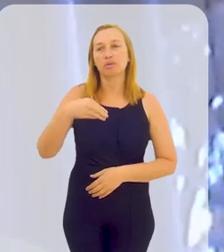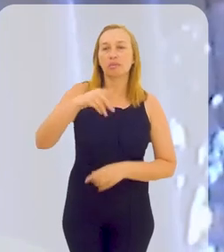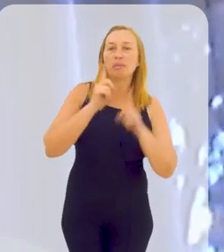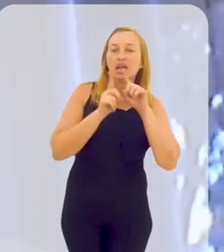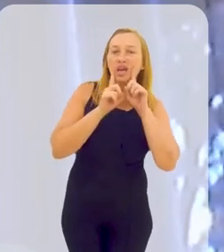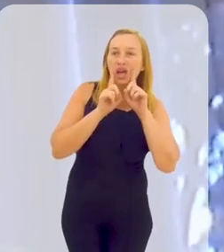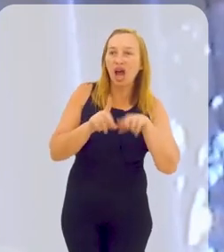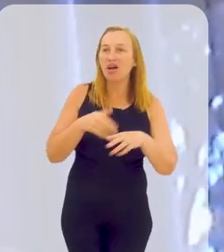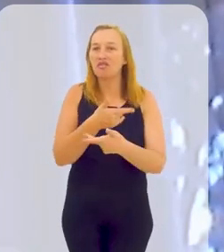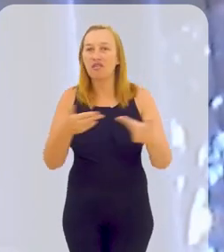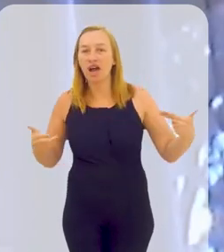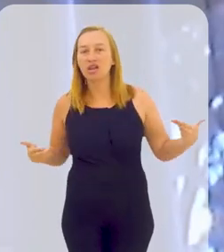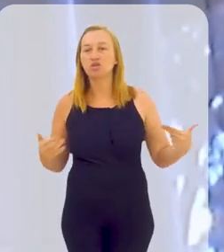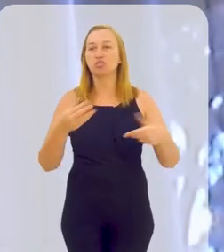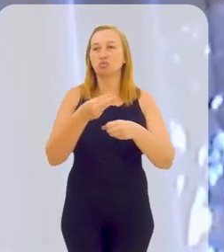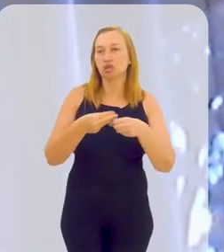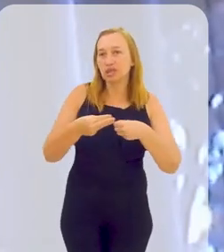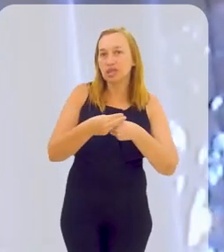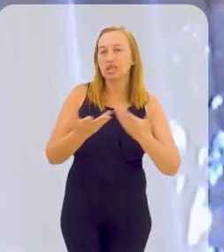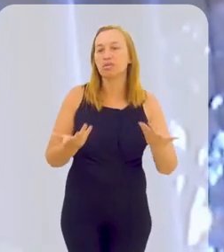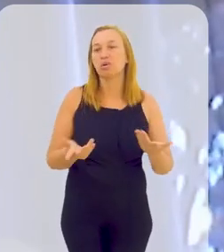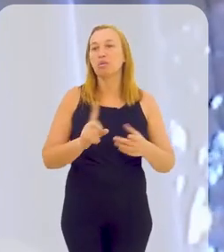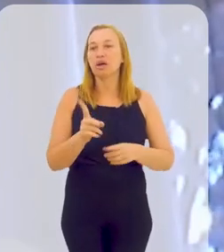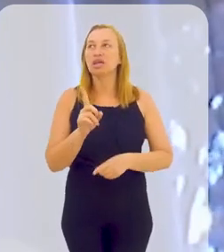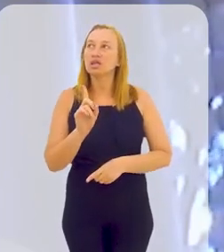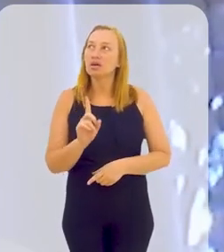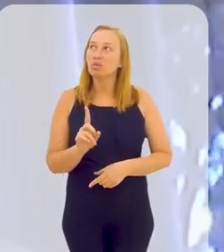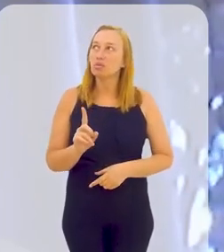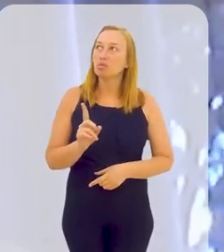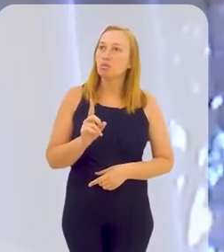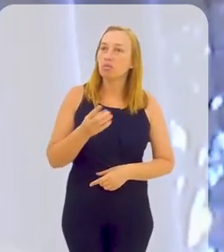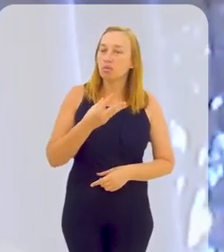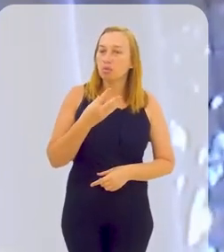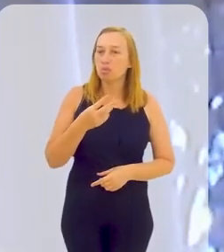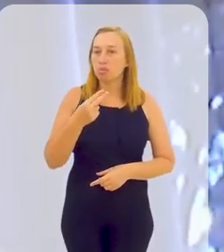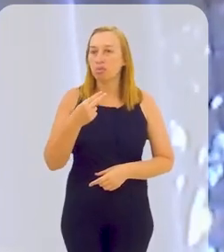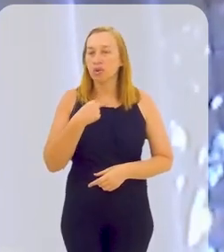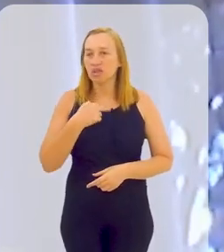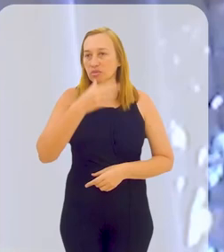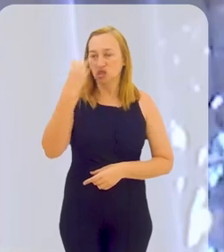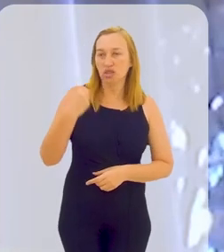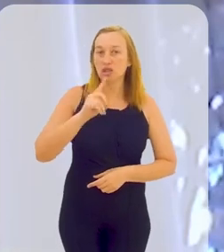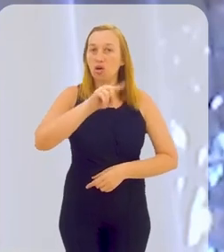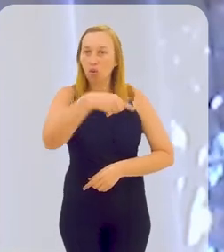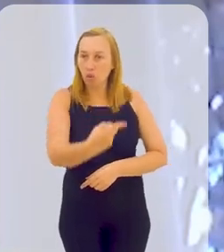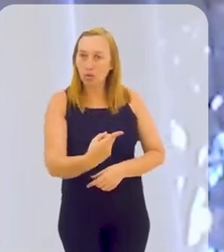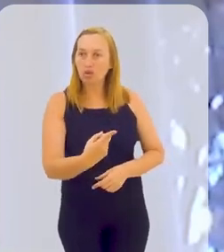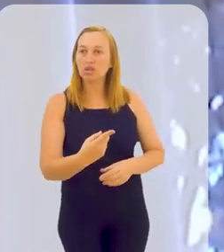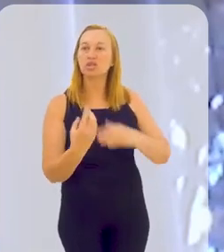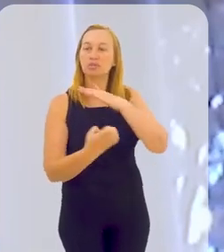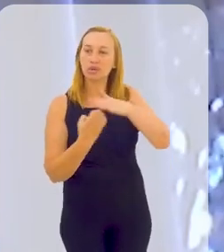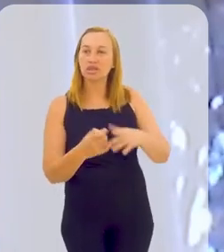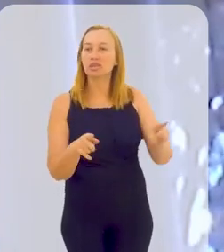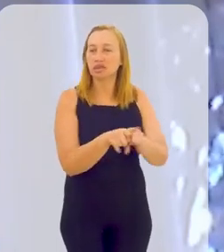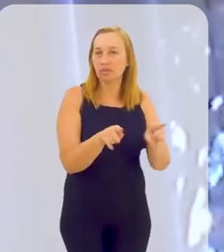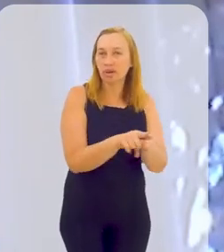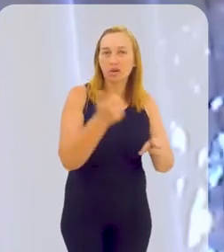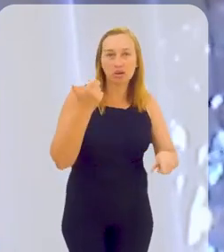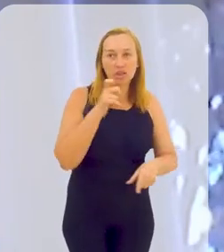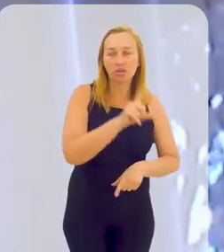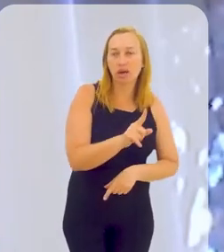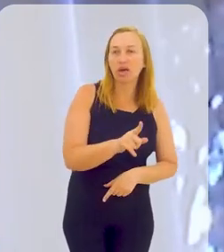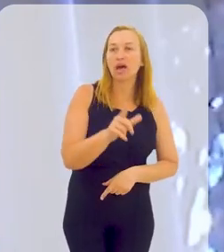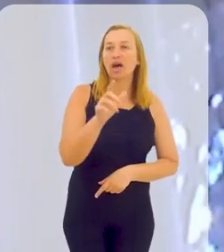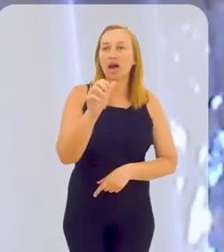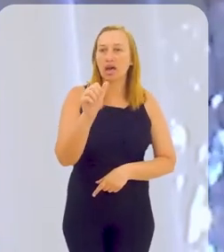mais para Maricá, enfim, muitos municípios, mas não podemos também descartar que outras companhias também ganharam blocos importantes, como, por exemplo, a